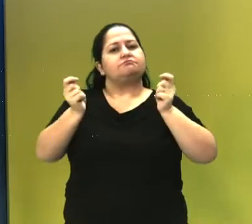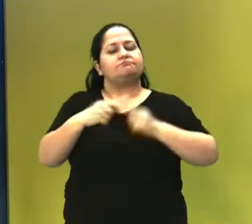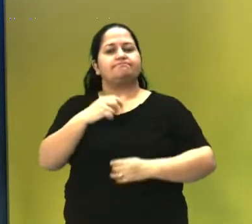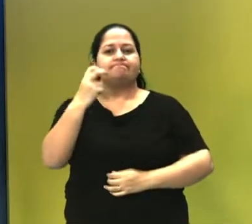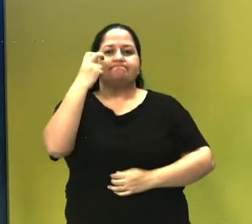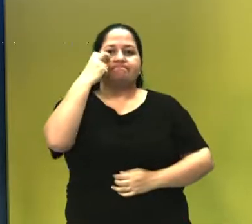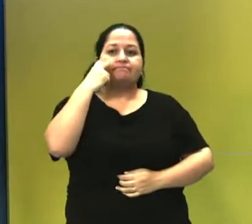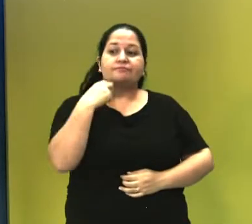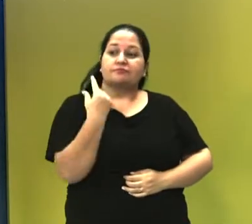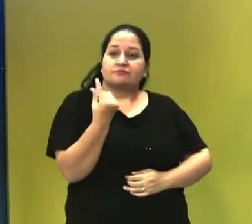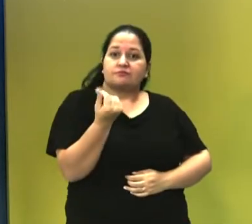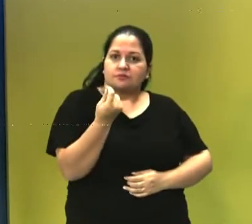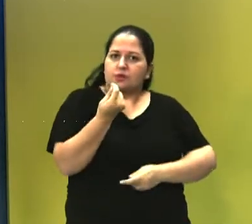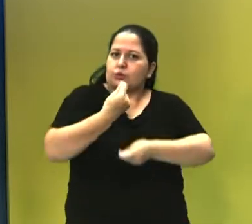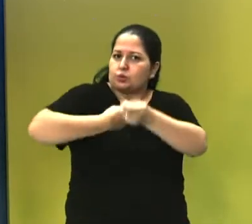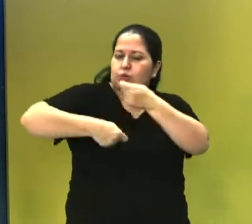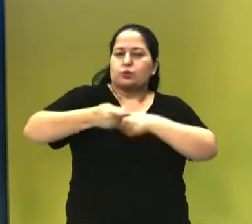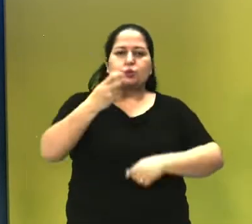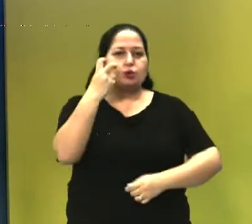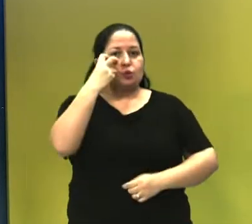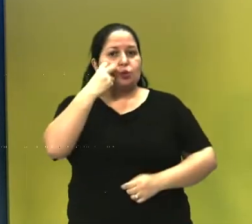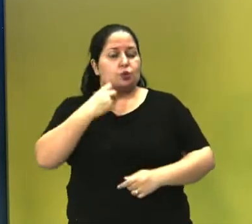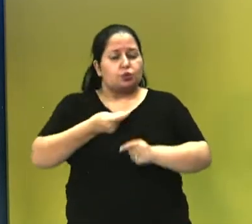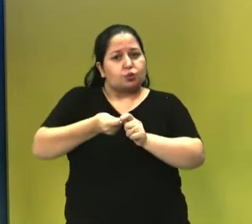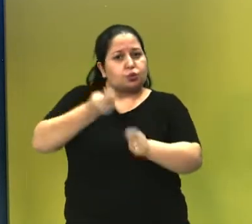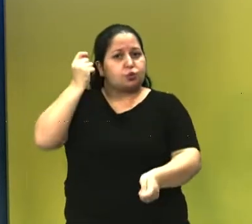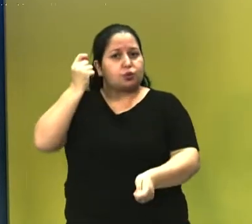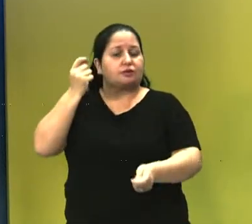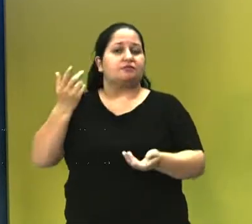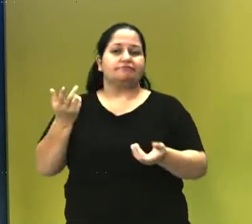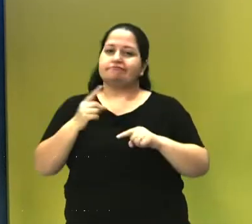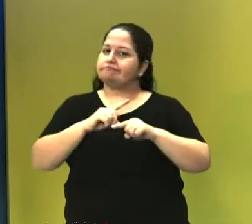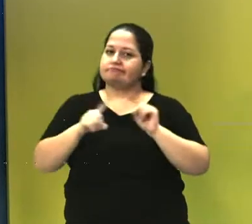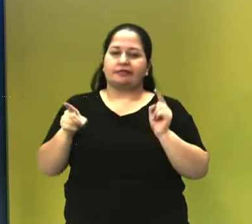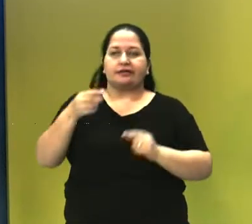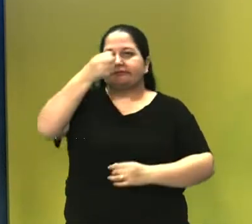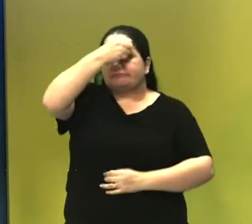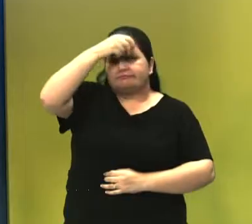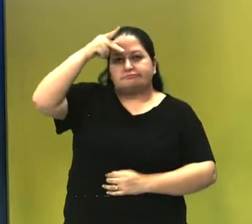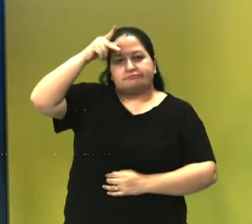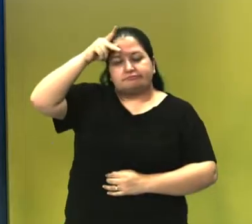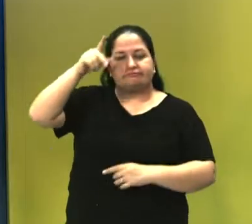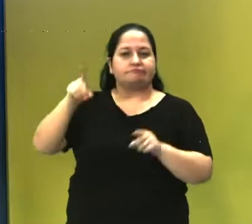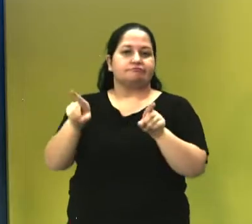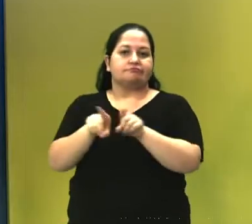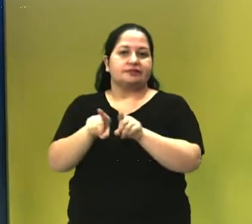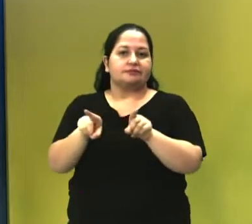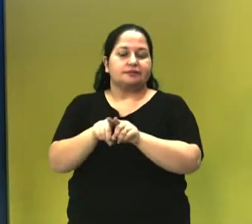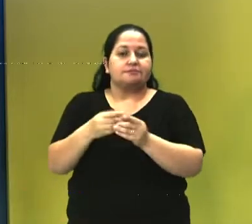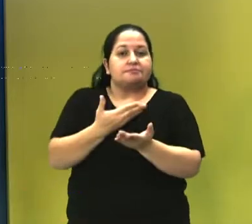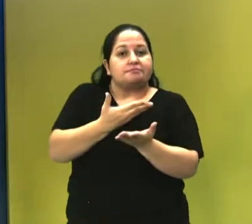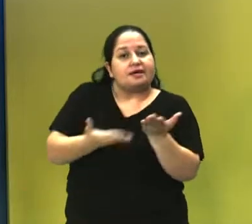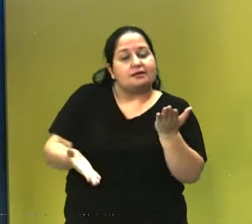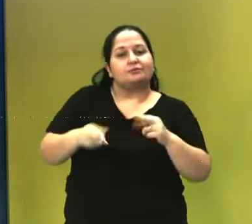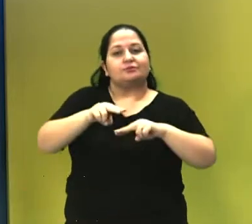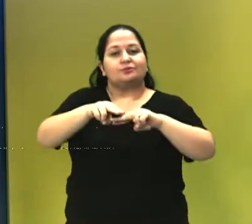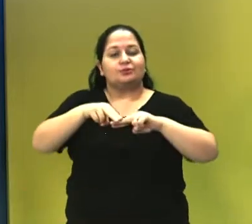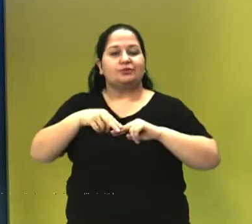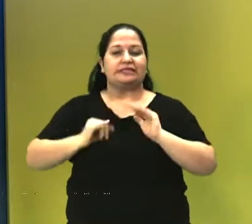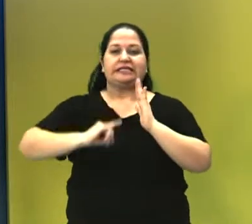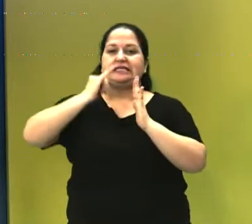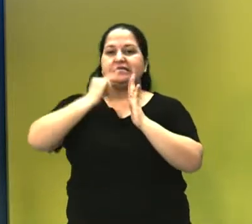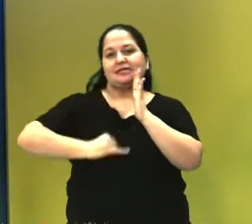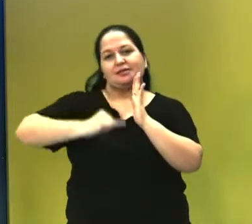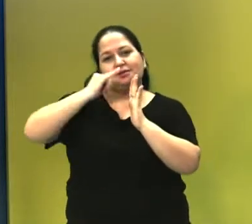seus proprietários ao alugar e ao vender esses imóveis, e para a própria prefeitura, quando a gente pensa a arrecadação de impostos.